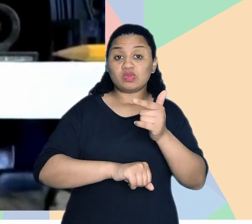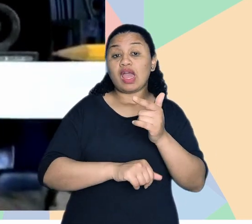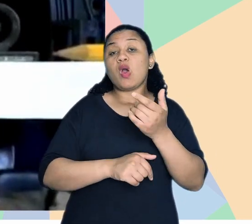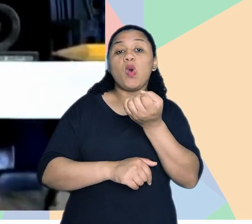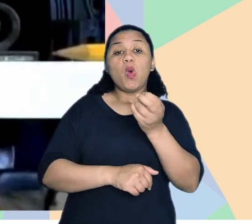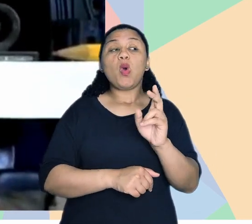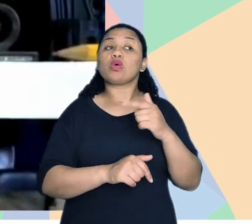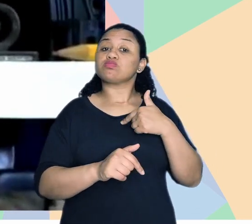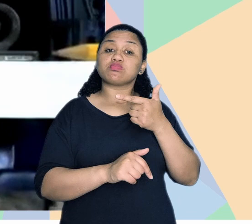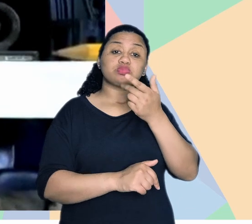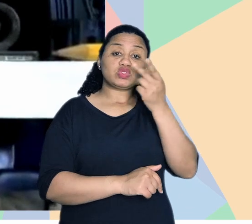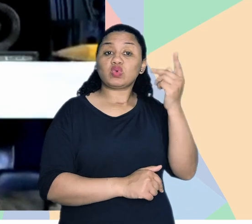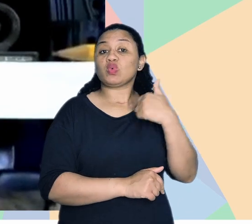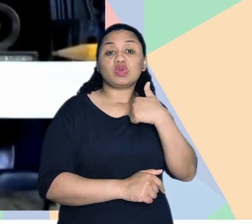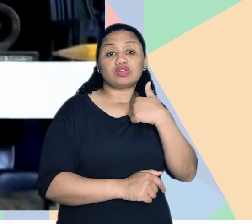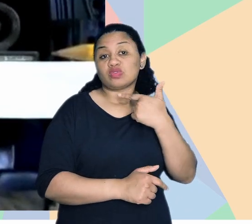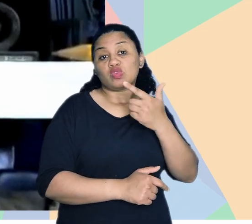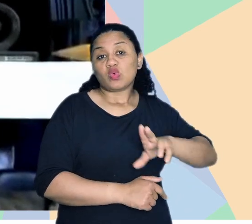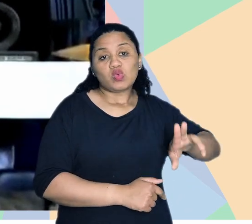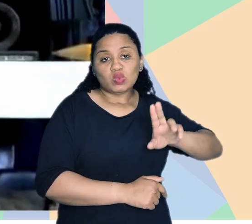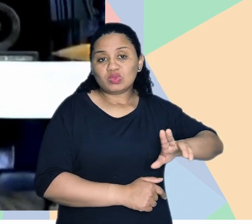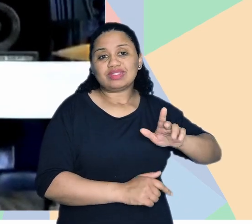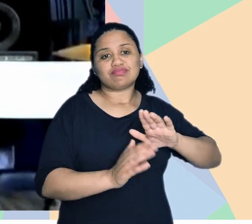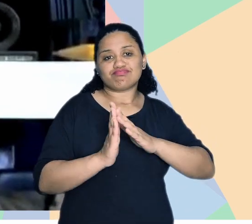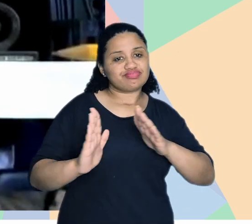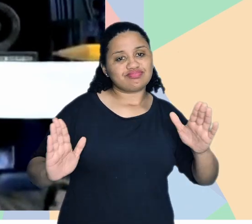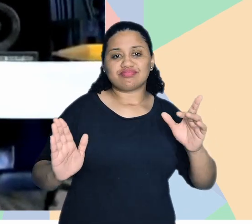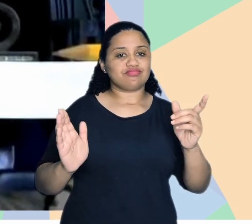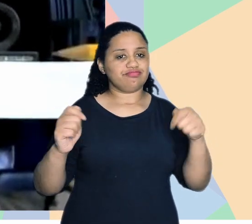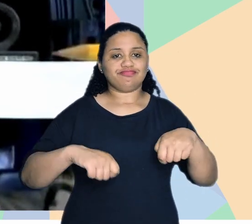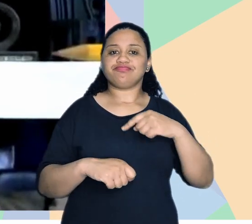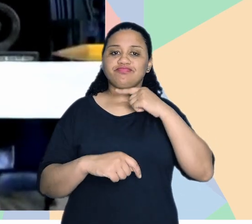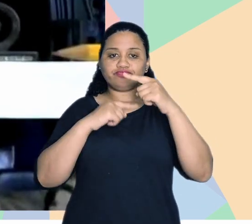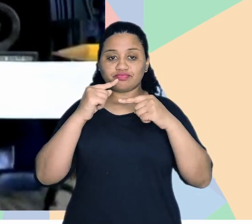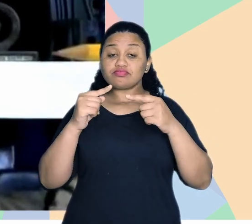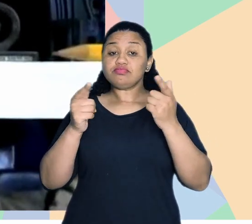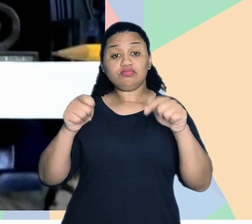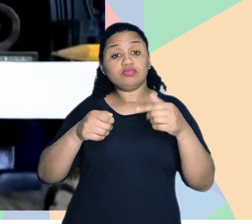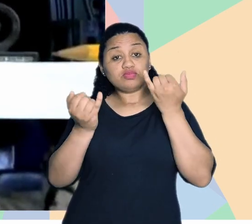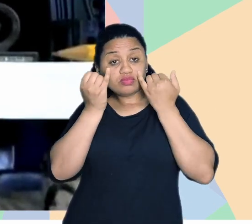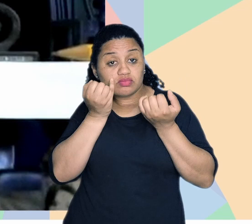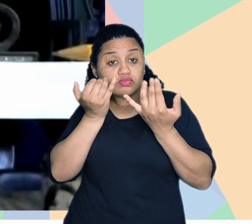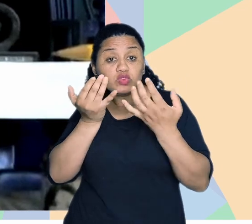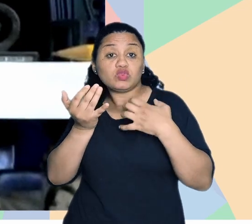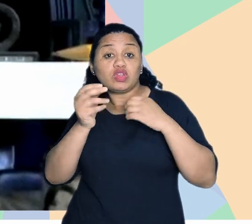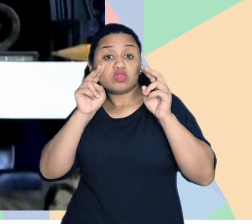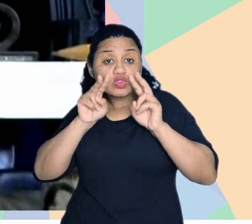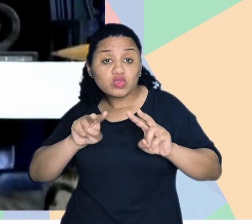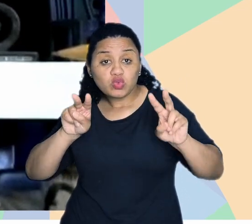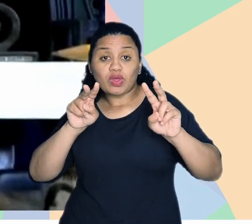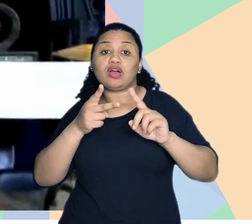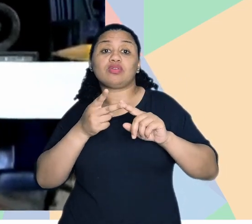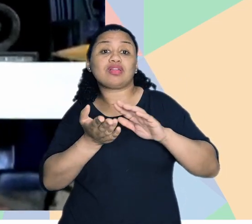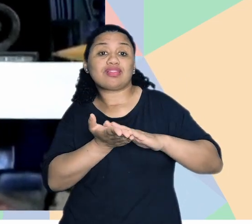realmente a pessoa não tem essa possibilidade de utilizar esse canal. Então, a gente precisa estar provendo informação de forma visual